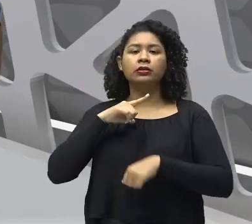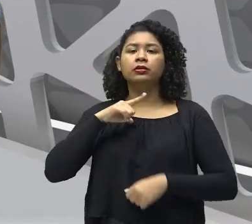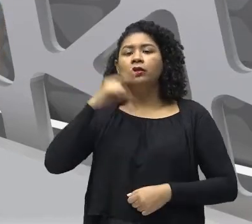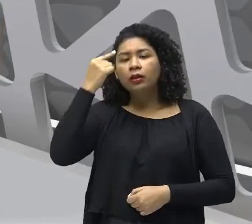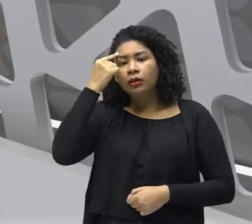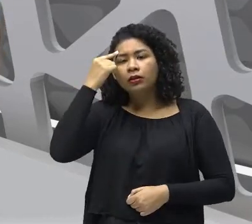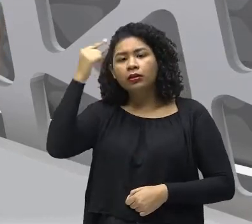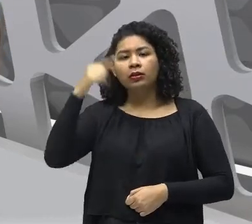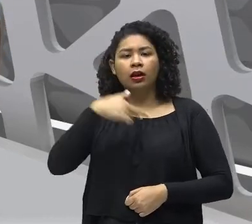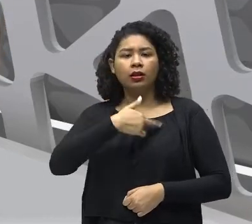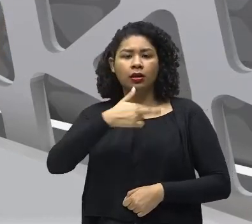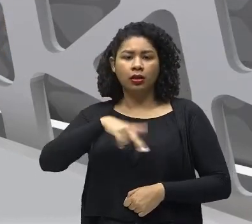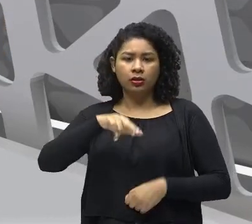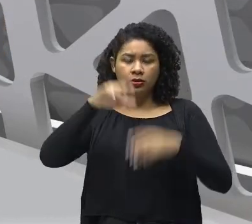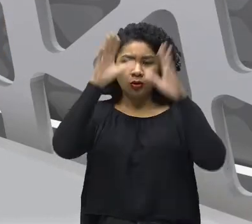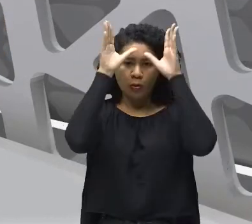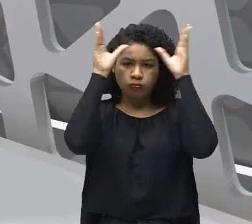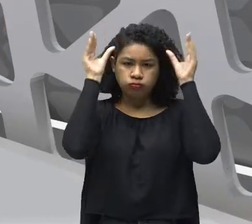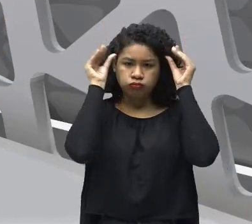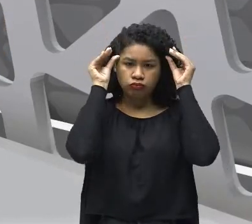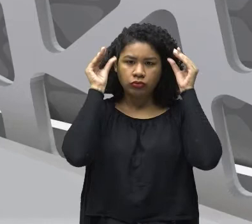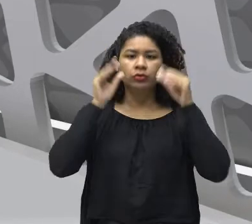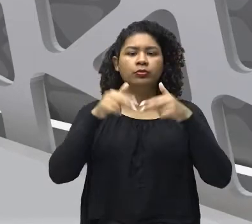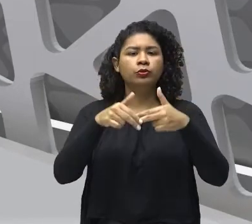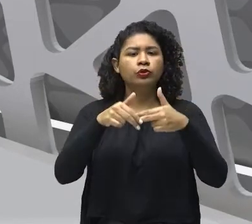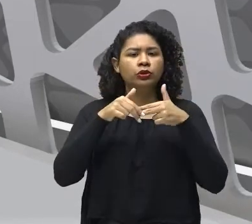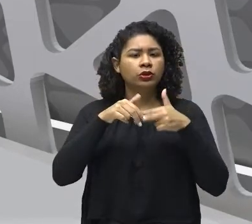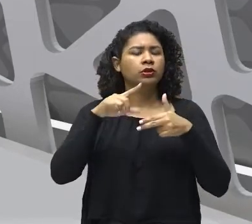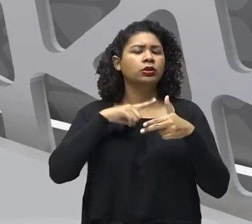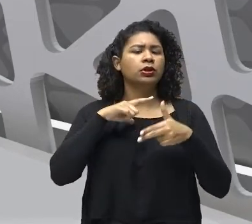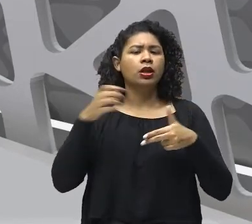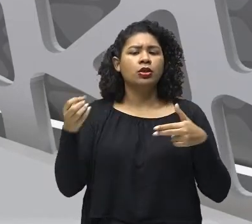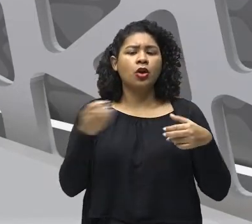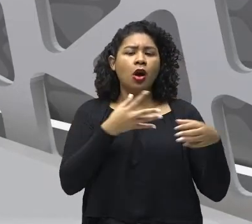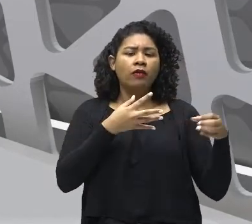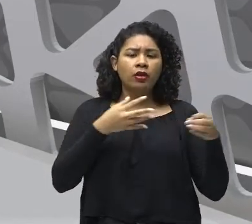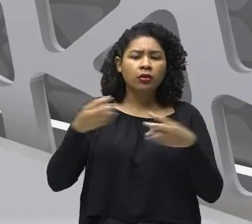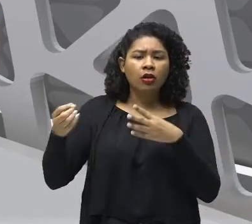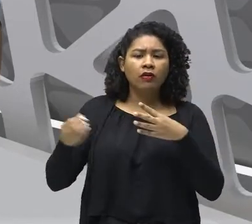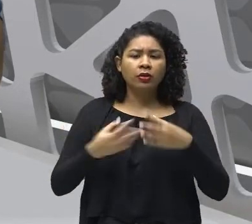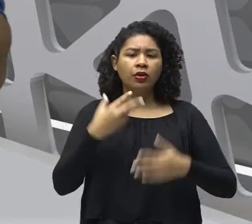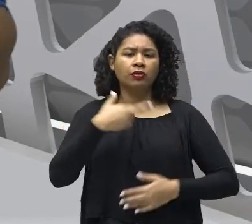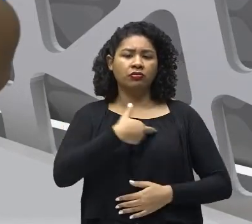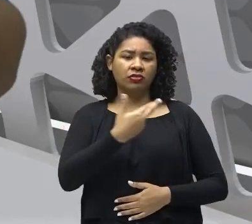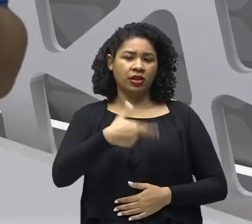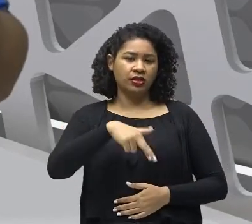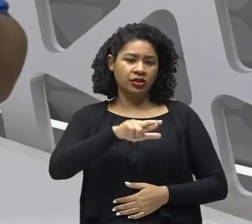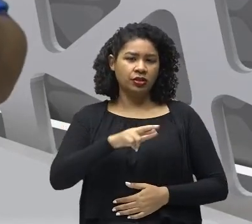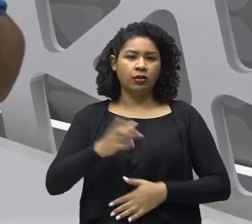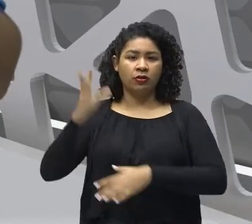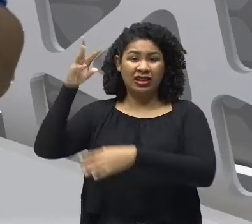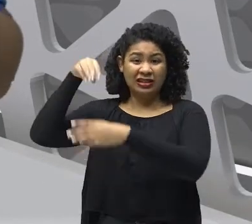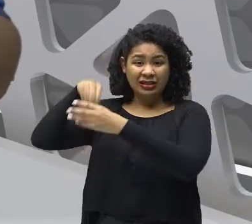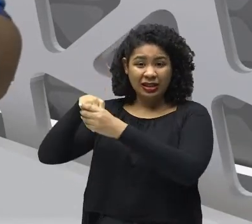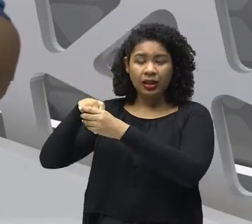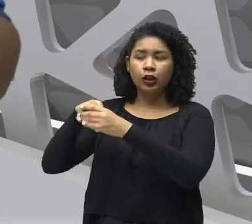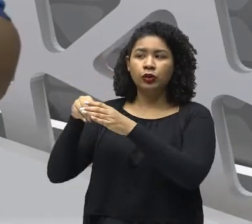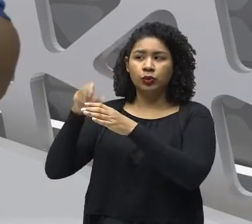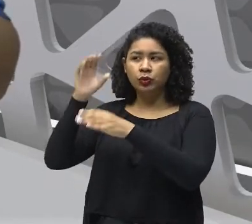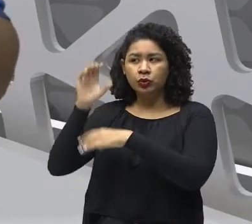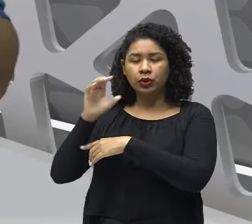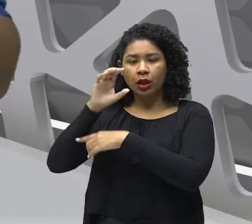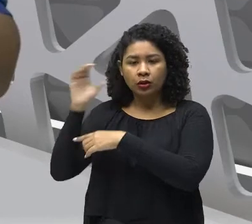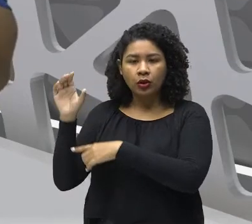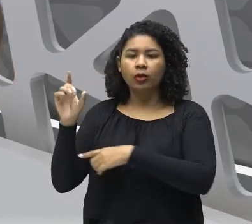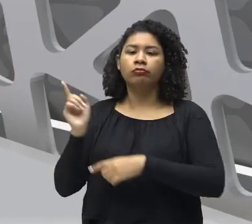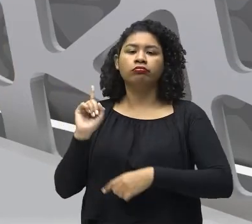novas formas de pensamento Atreladas ao surgimento de novas ordens religiosas, Não só dentro do clero, dentro da igreja, Como